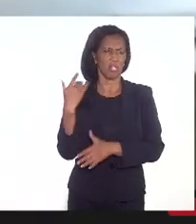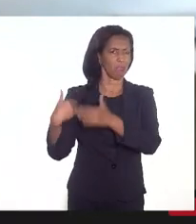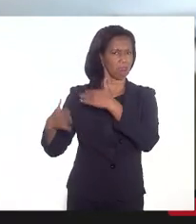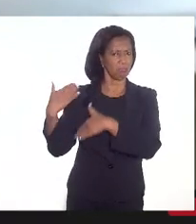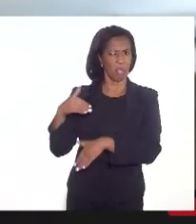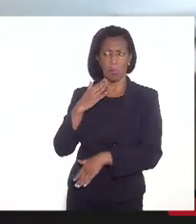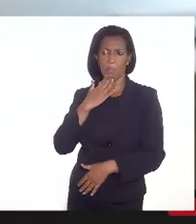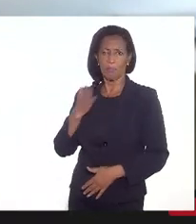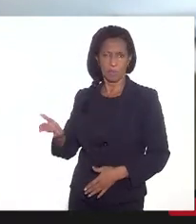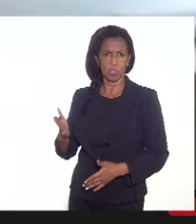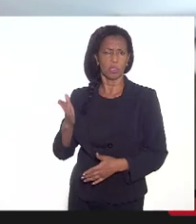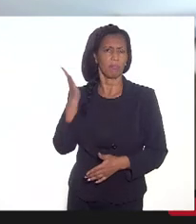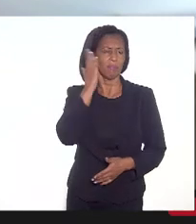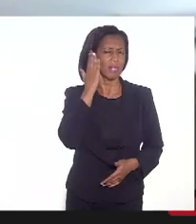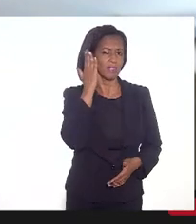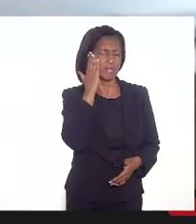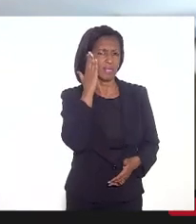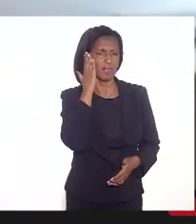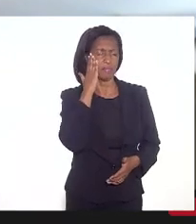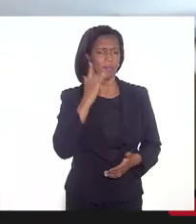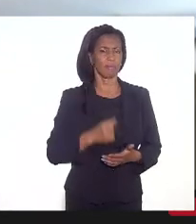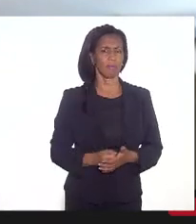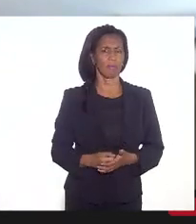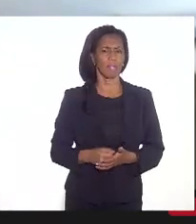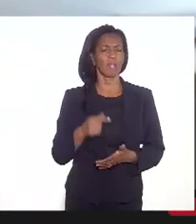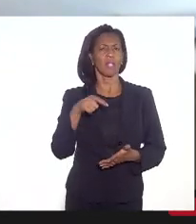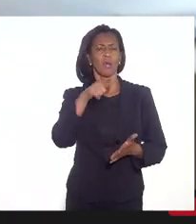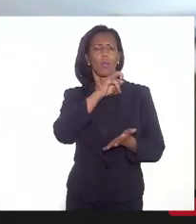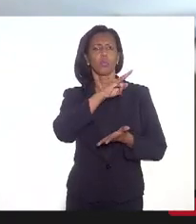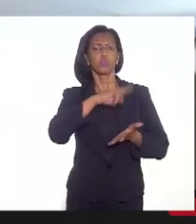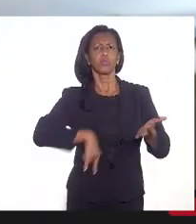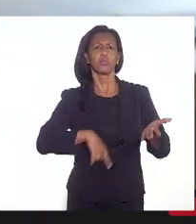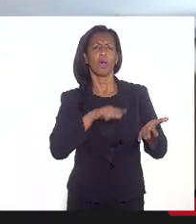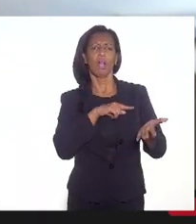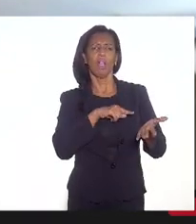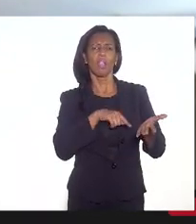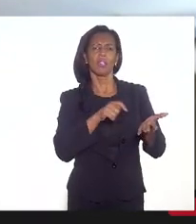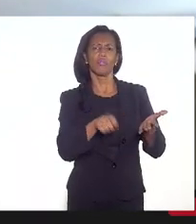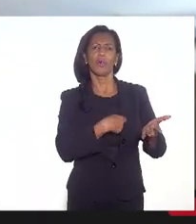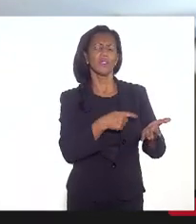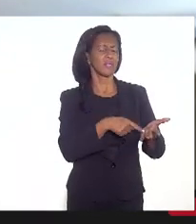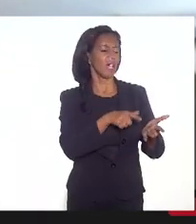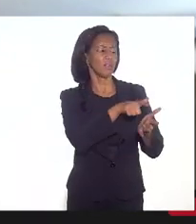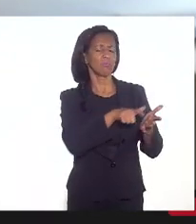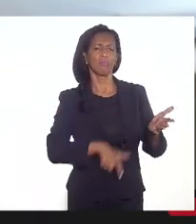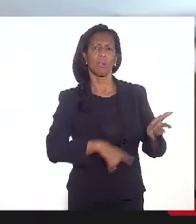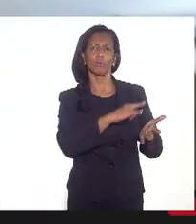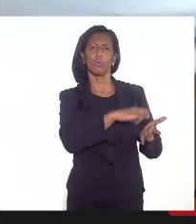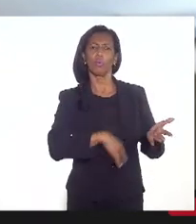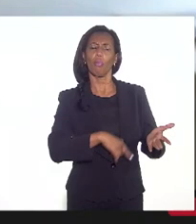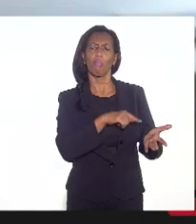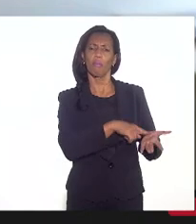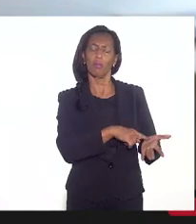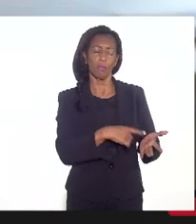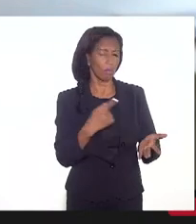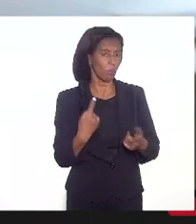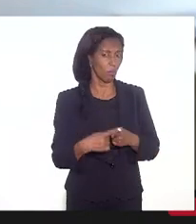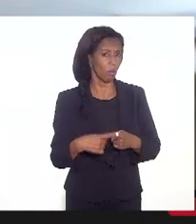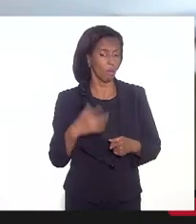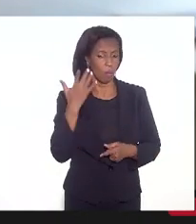exatamente para a gente saber em que termos isso foi assinado. Porque eu acho